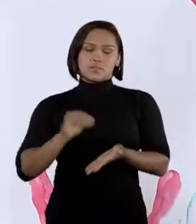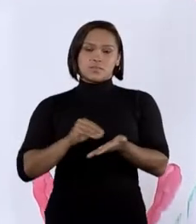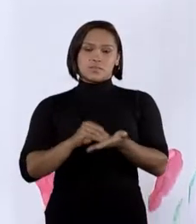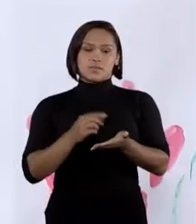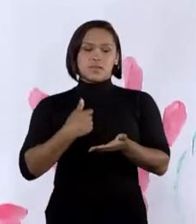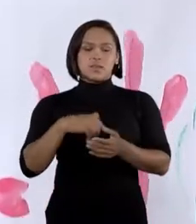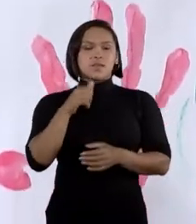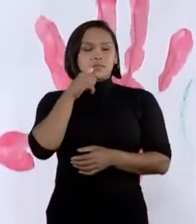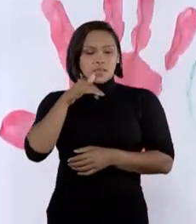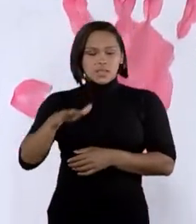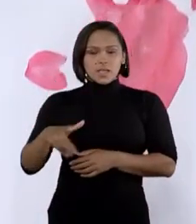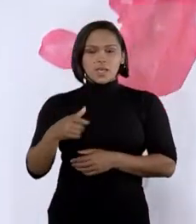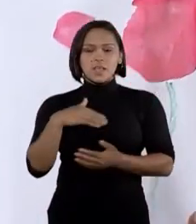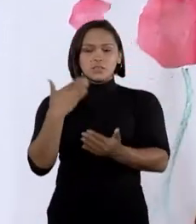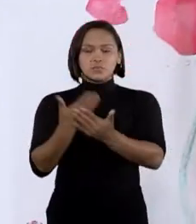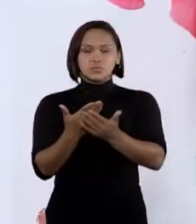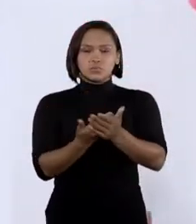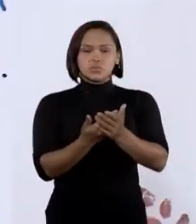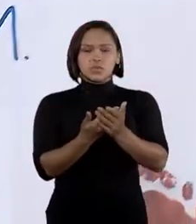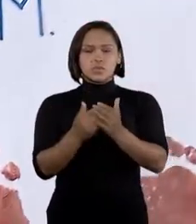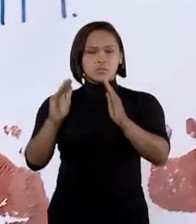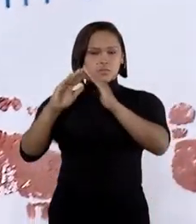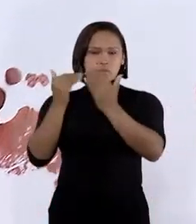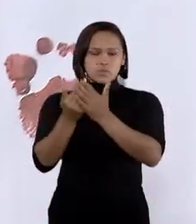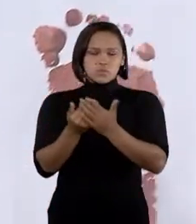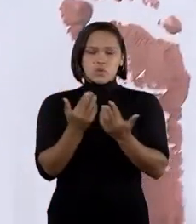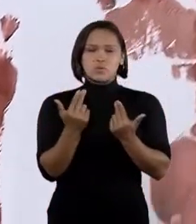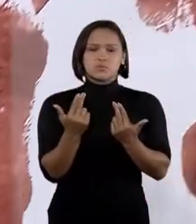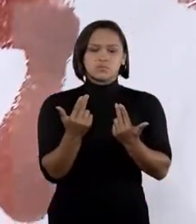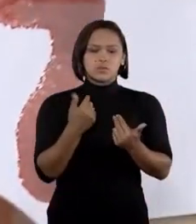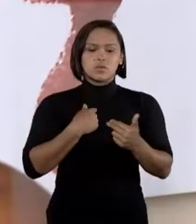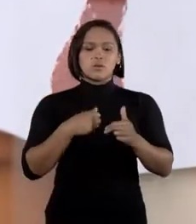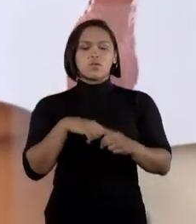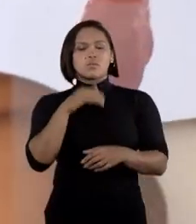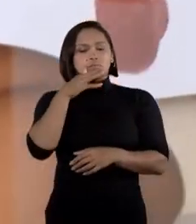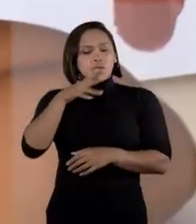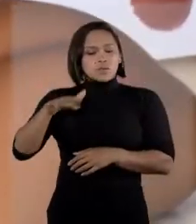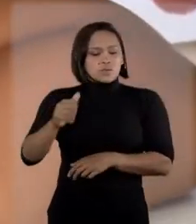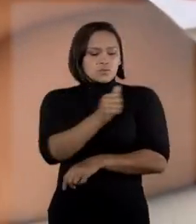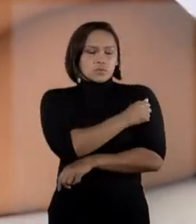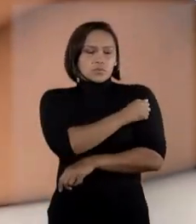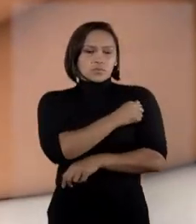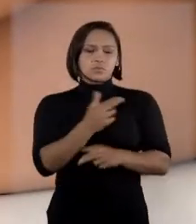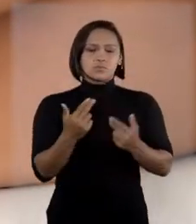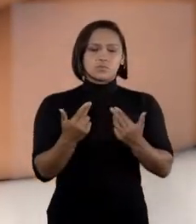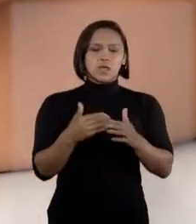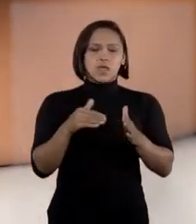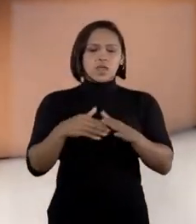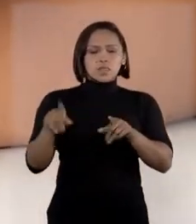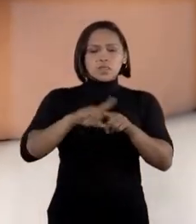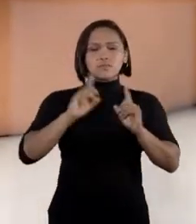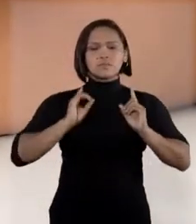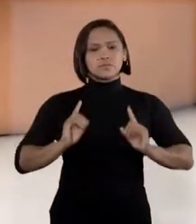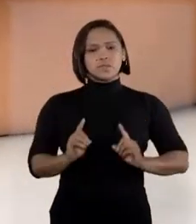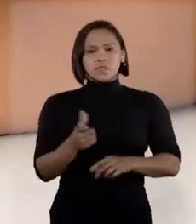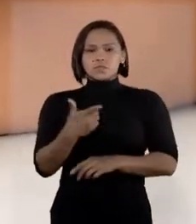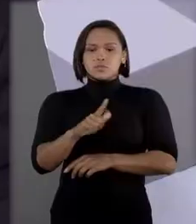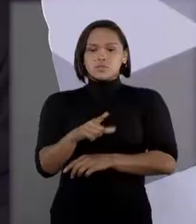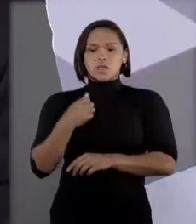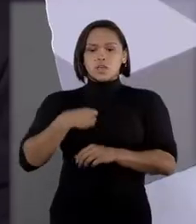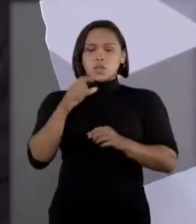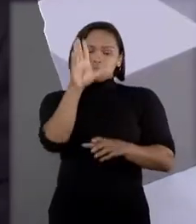Giovana estuda em um colégio de ensino regular, com coleguinhas com limitações ou sem, seguindo o modelo da educação inclusiva.